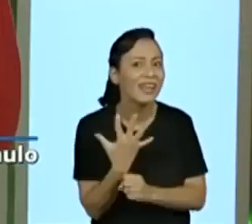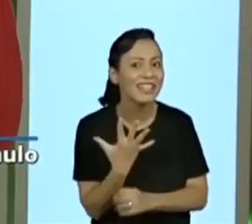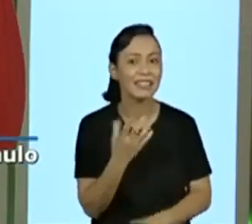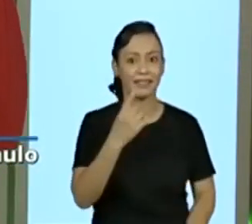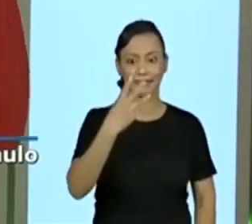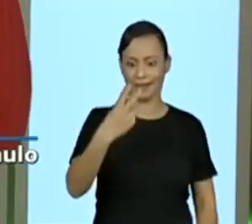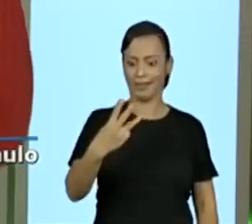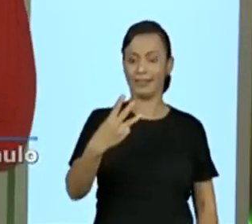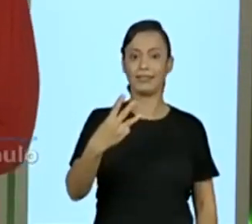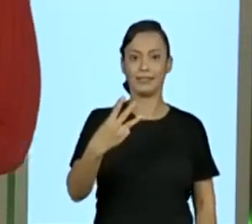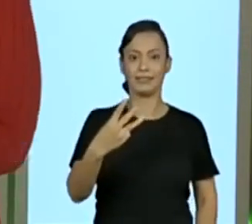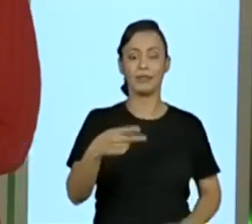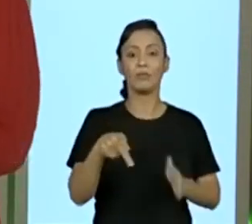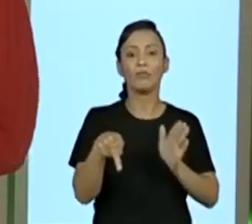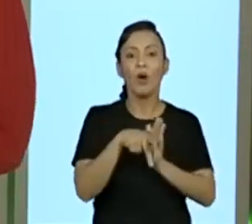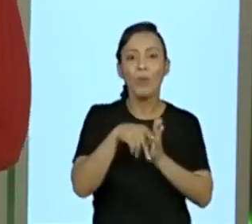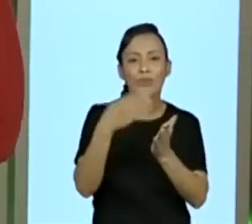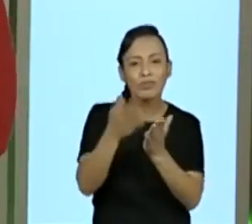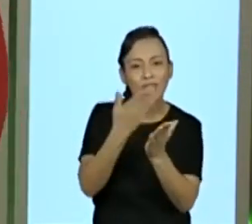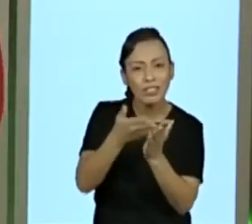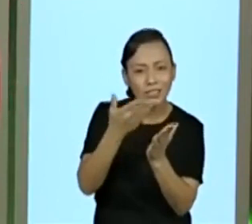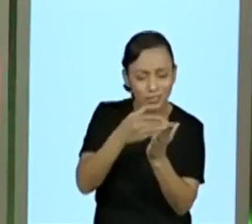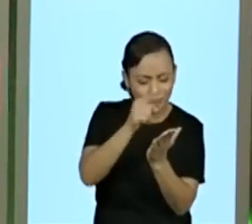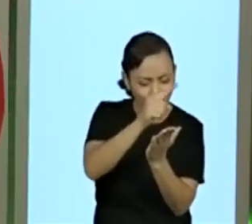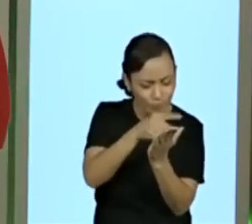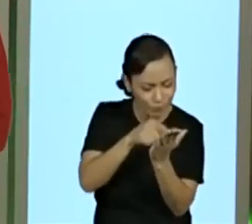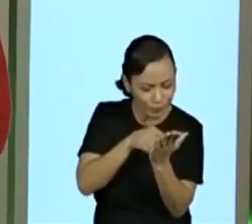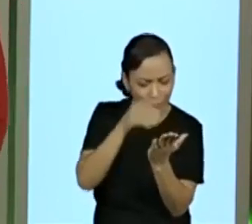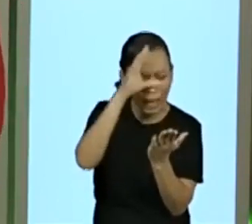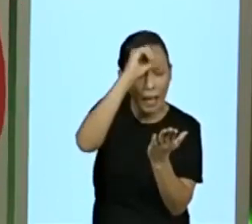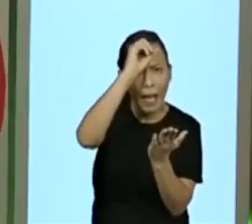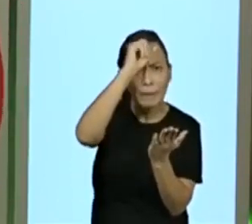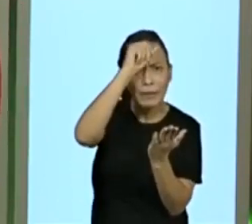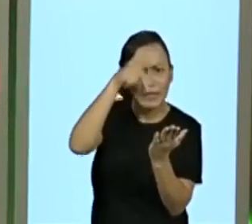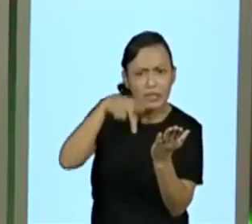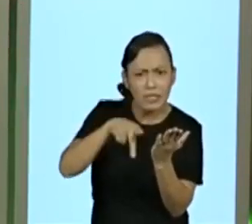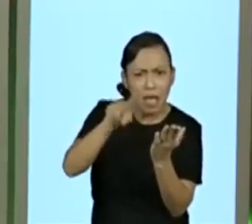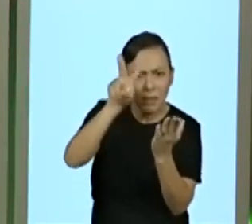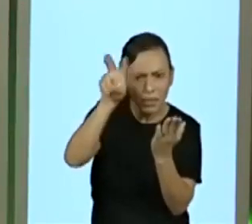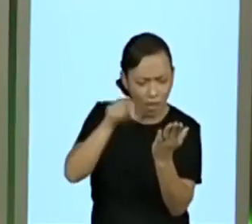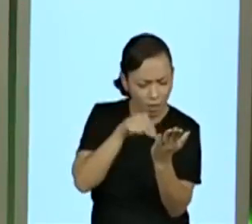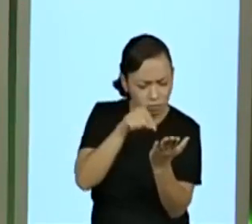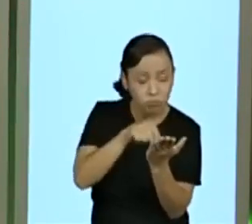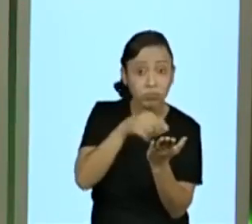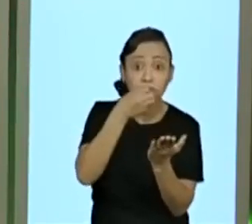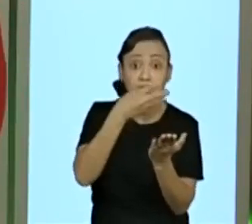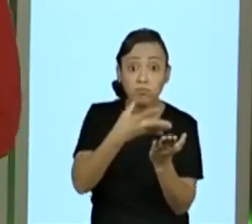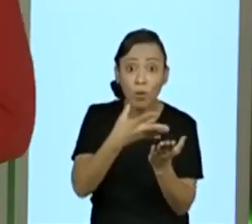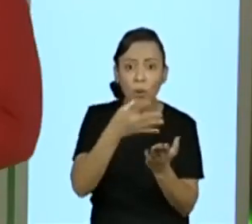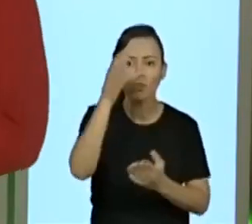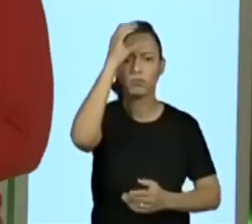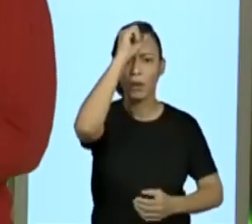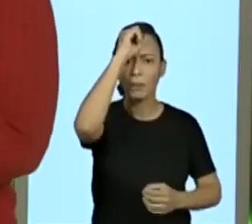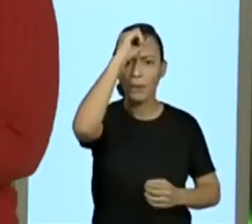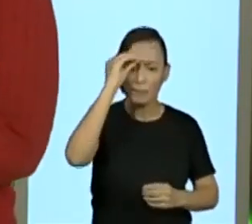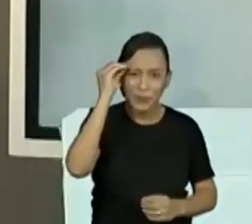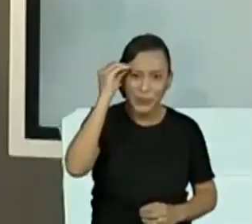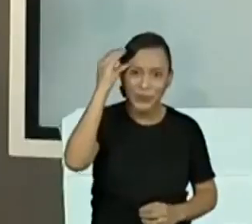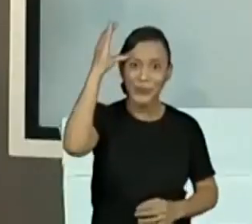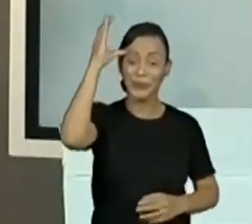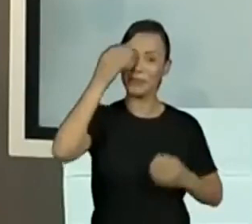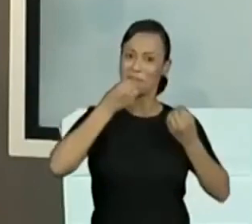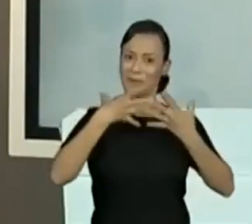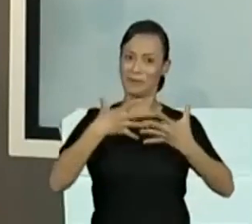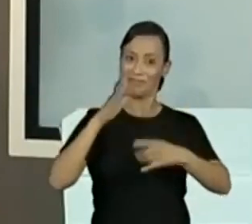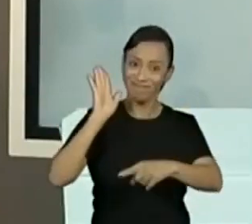baseadas no material do Aprender Sempre. Então, são aulas de aprofundamento, de recuperação, muito importantes, né professora? Verdade, mas